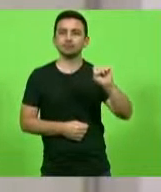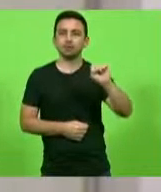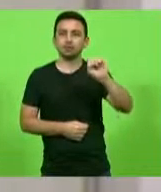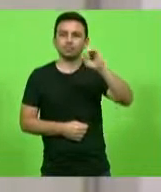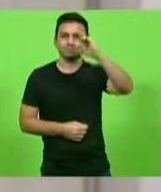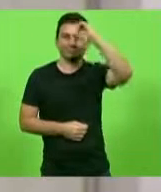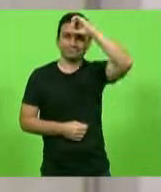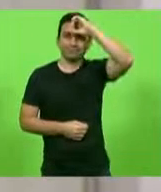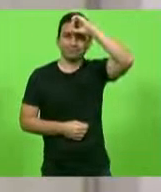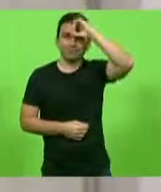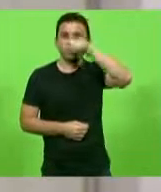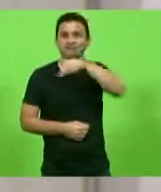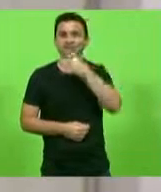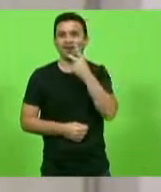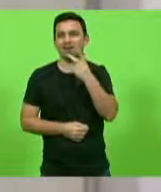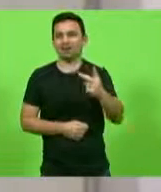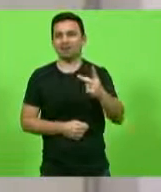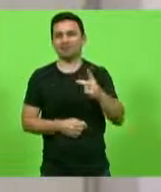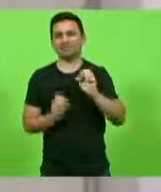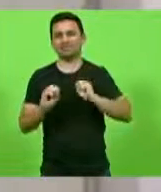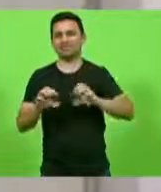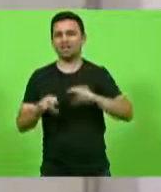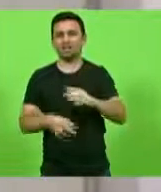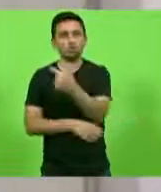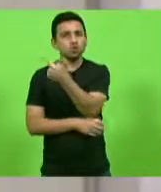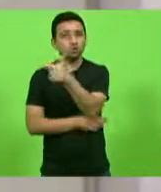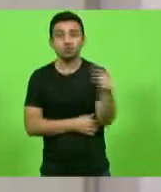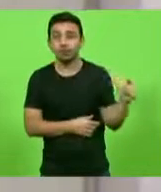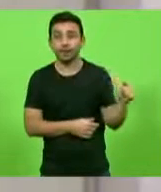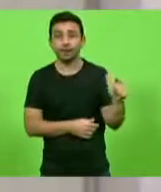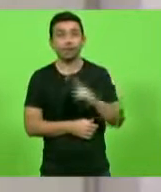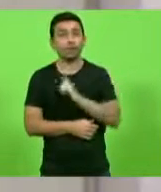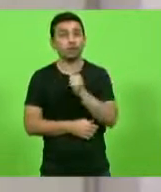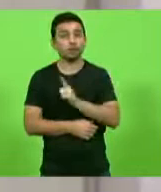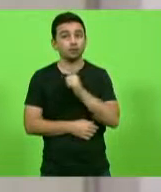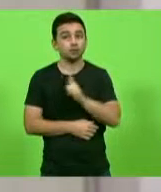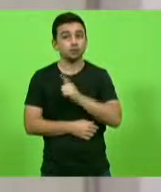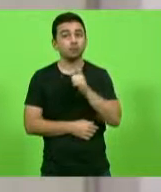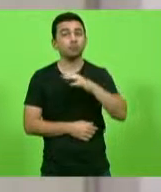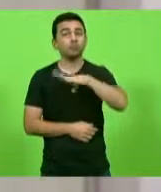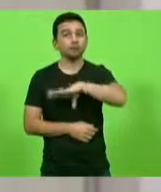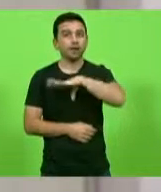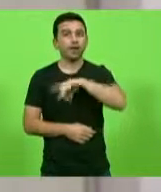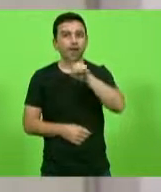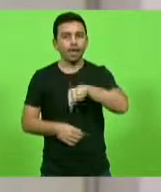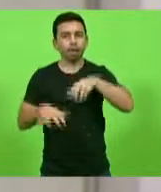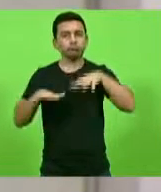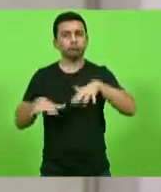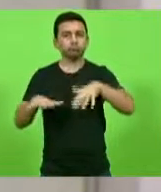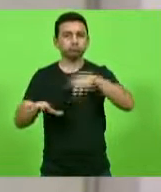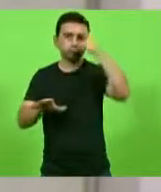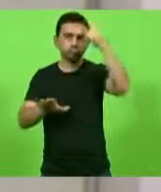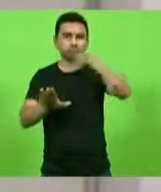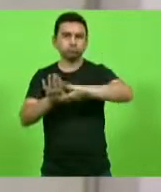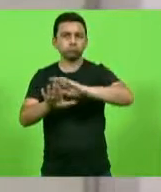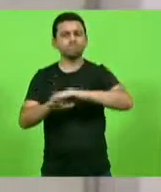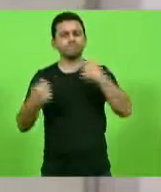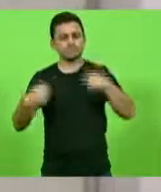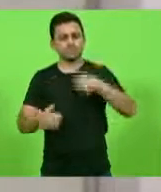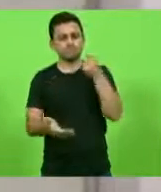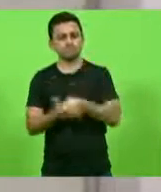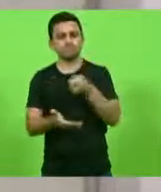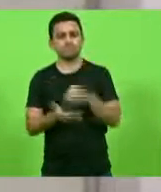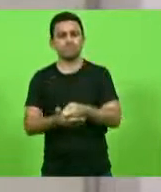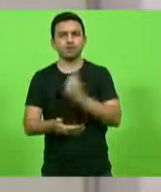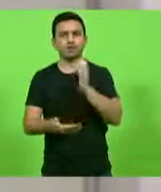ao fazer esse tipo de colocação. Isso não existe na gramática portuguesa, isso é militância ideológica que tem que ser combatida e